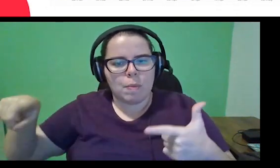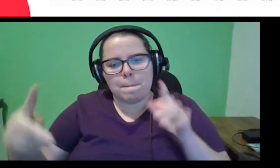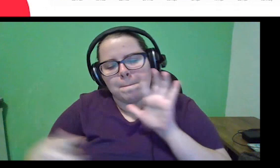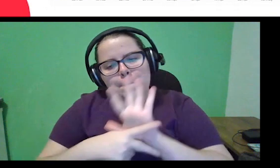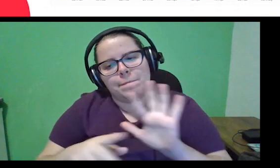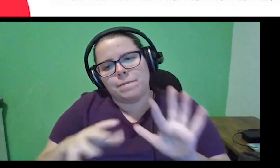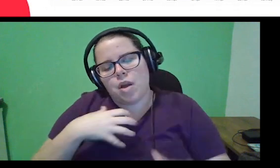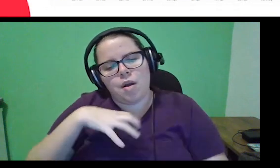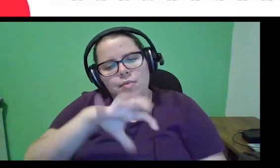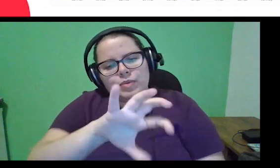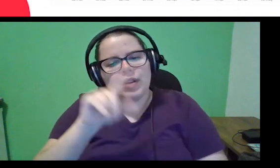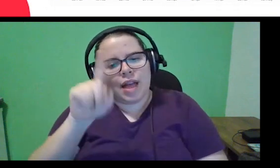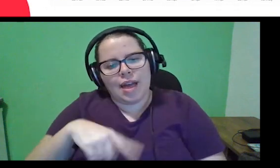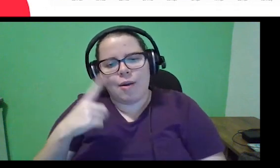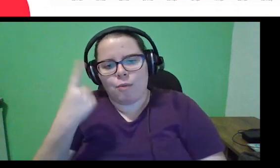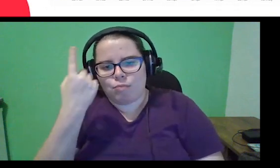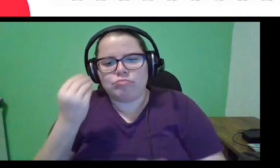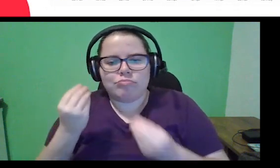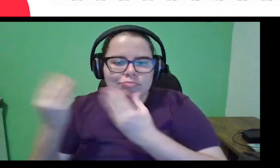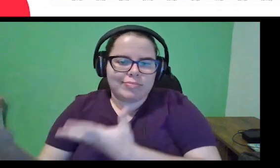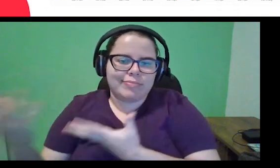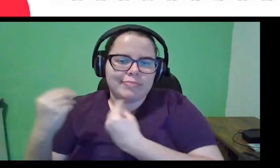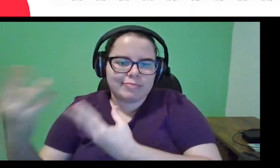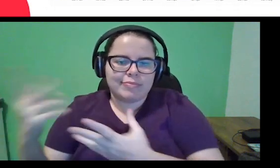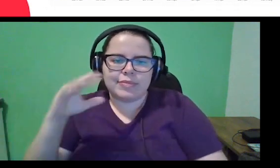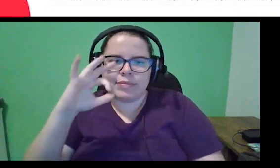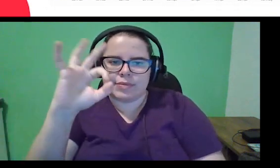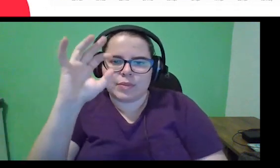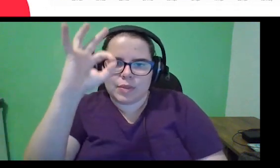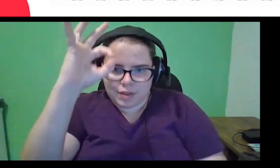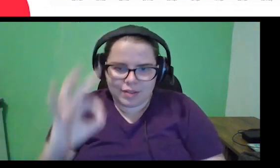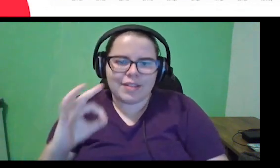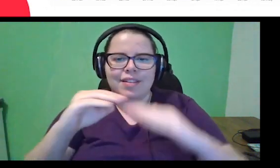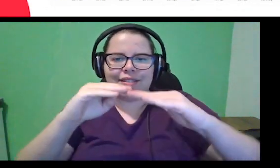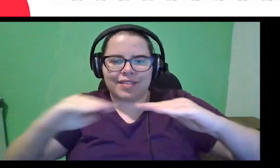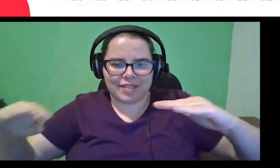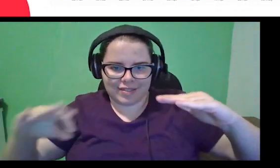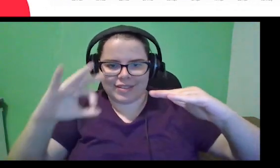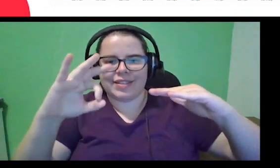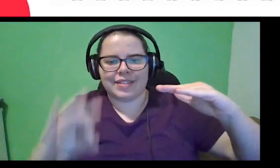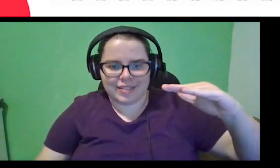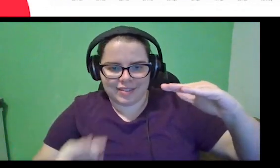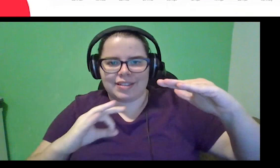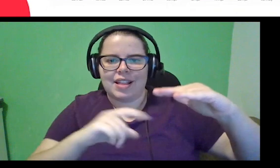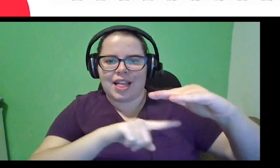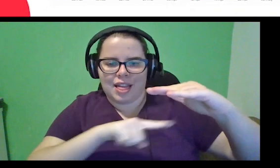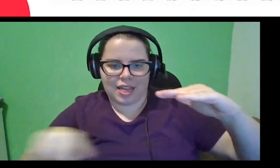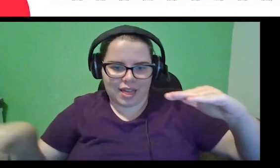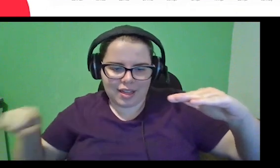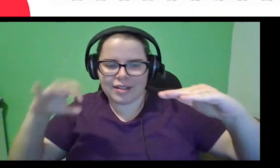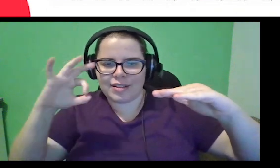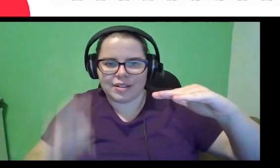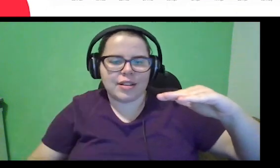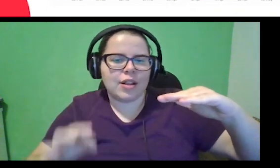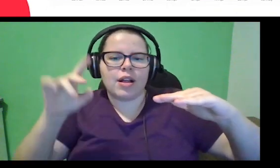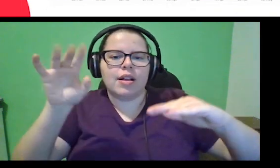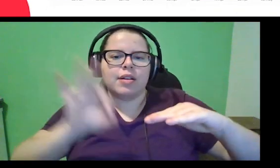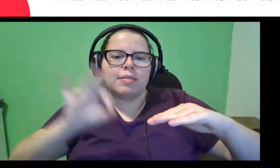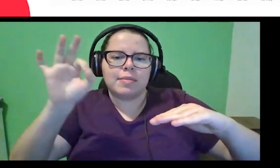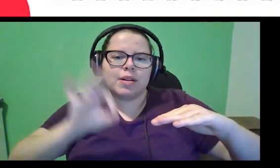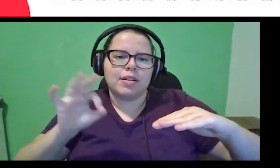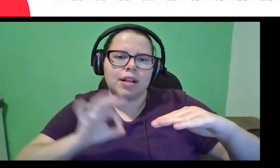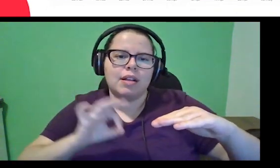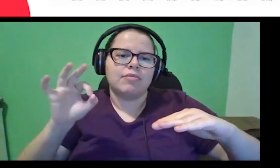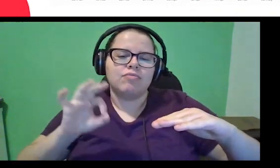bolinha representa uma entrega, e abaixo a linha do tempo ali, e os percentis de